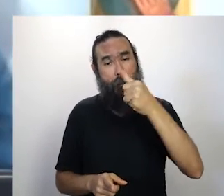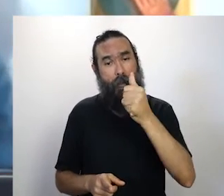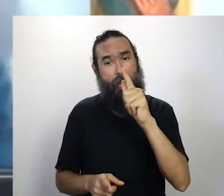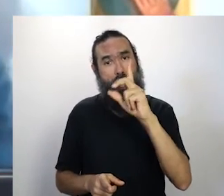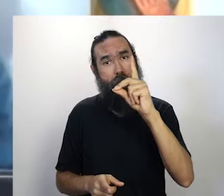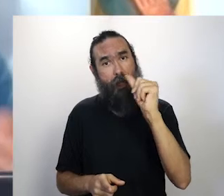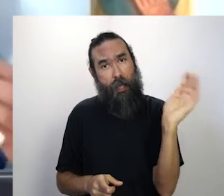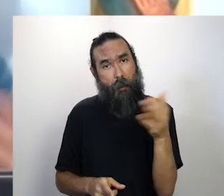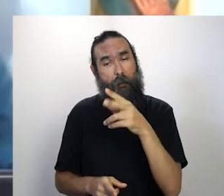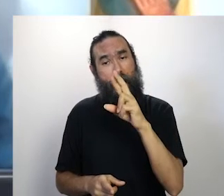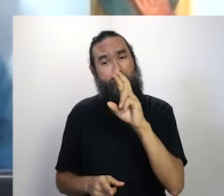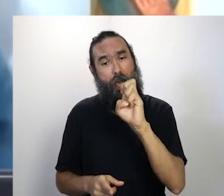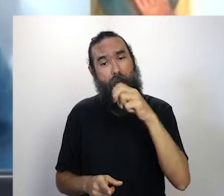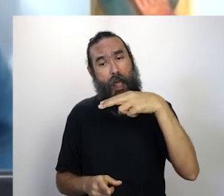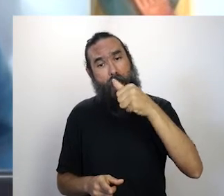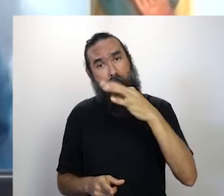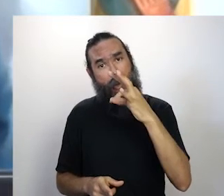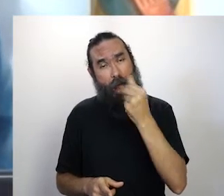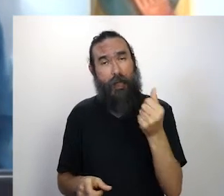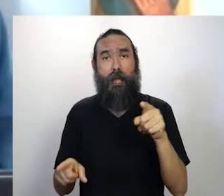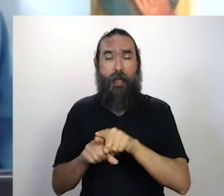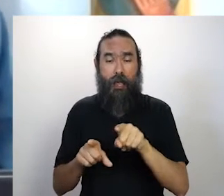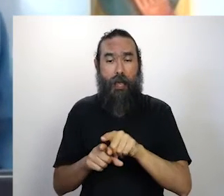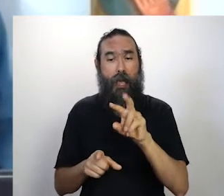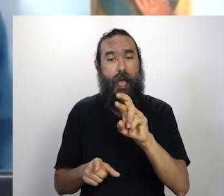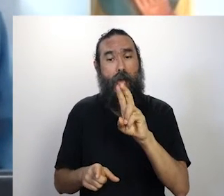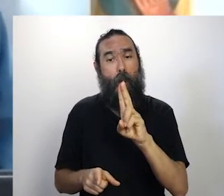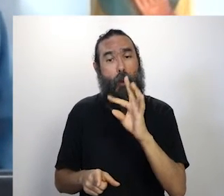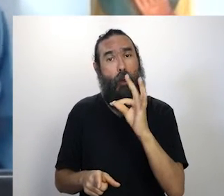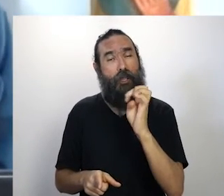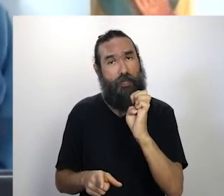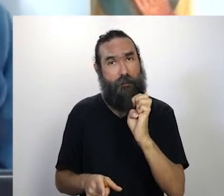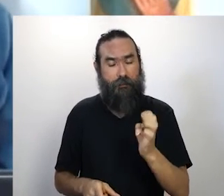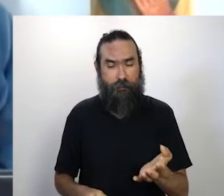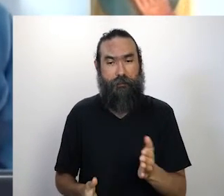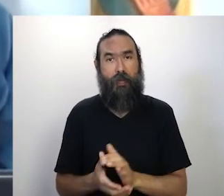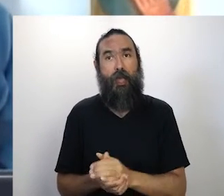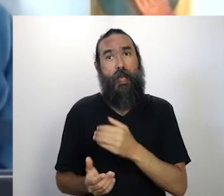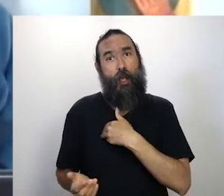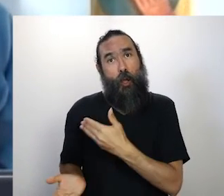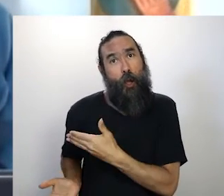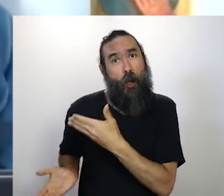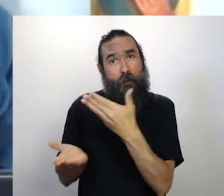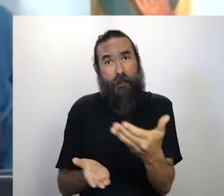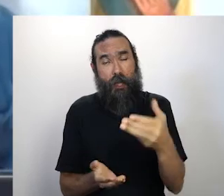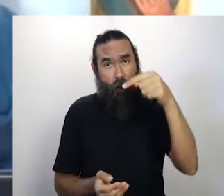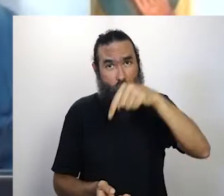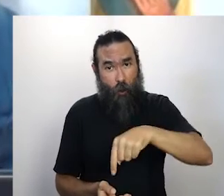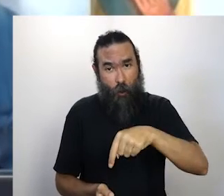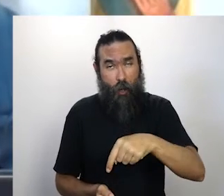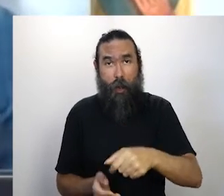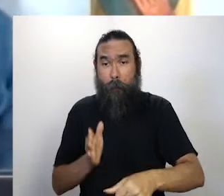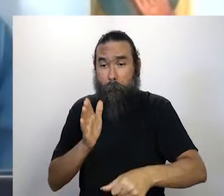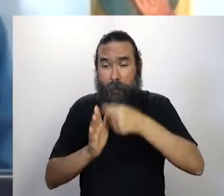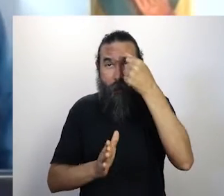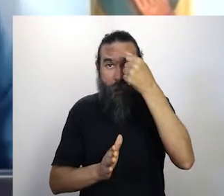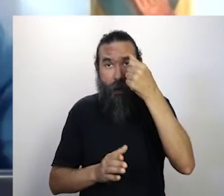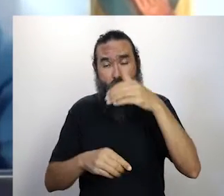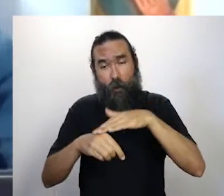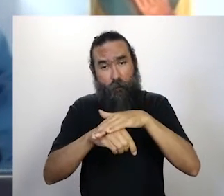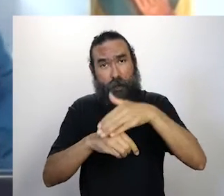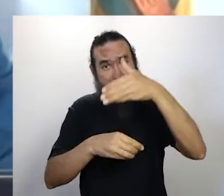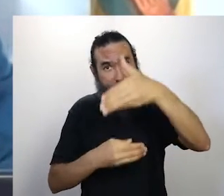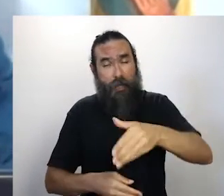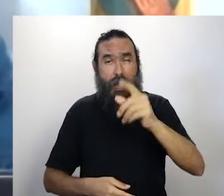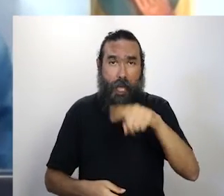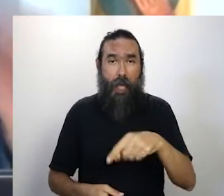Renata Matar, Renata Amaral e Ruth Pajeu. E eu vou convidar agora o nosso primeiro convidado para conversar